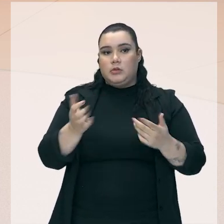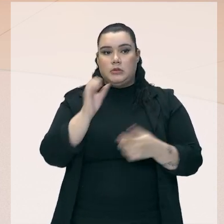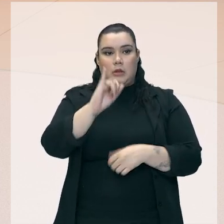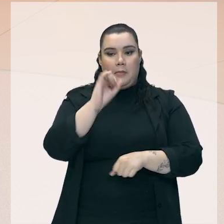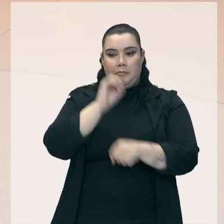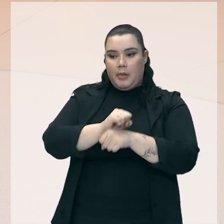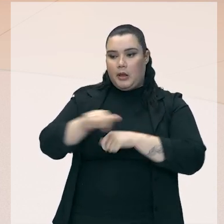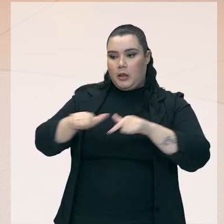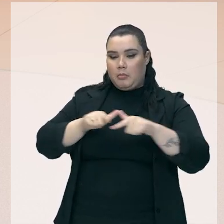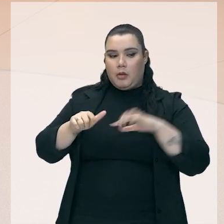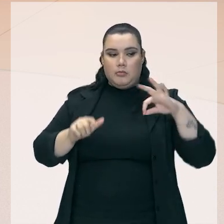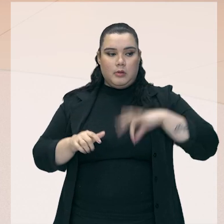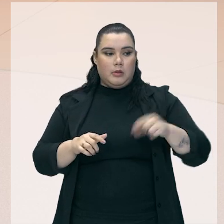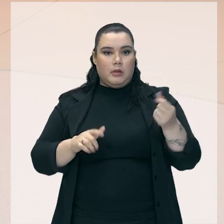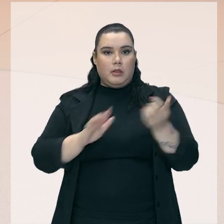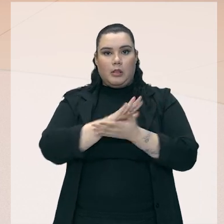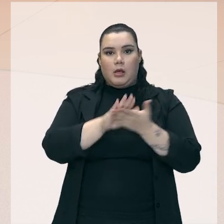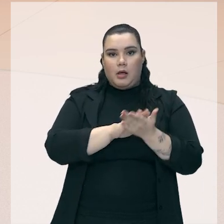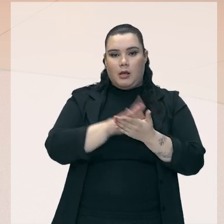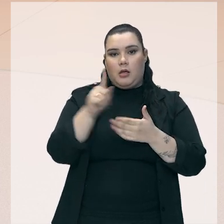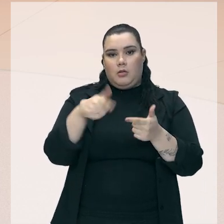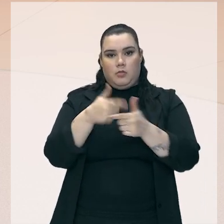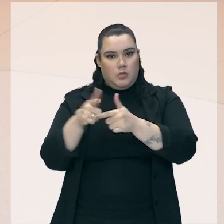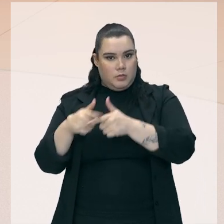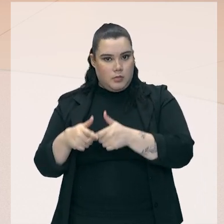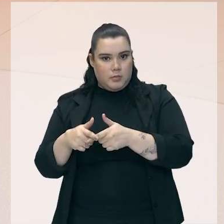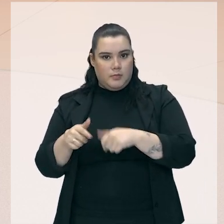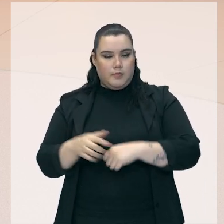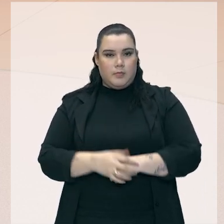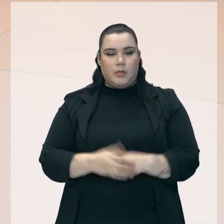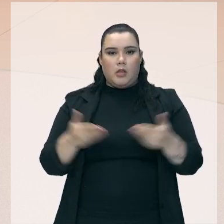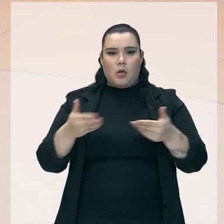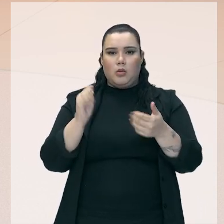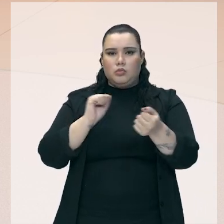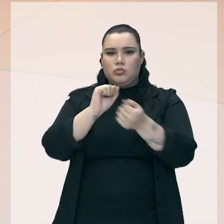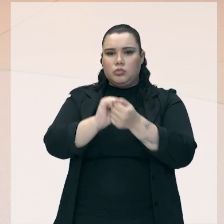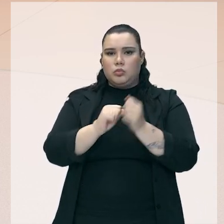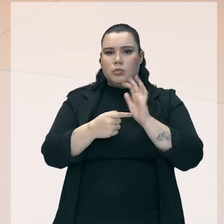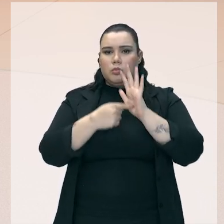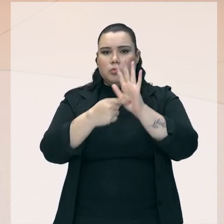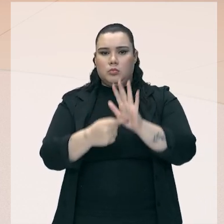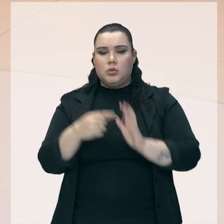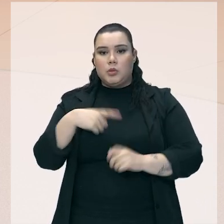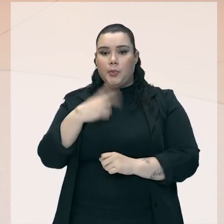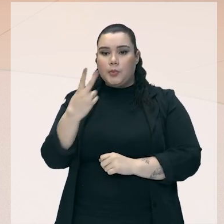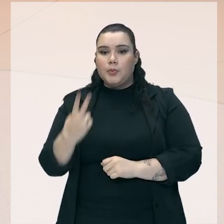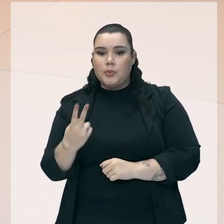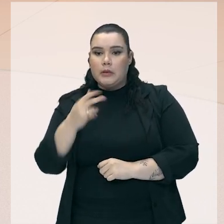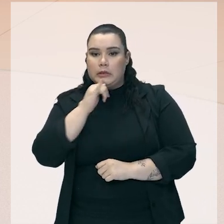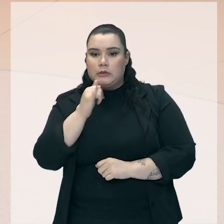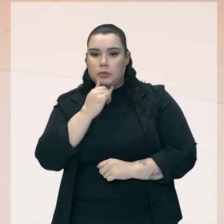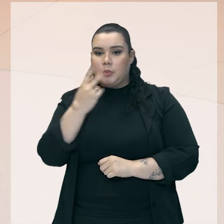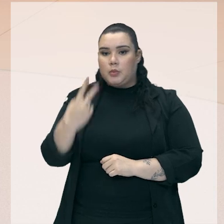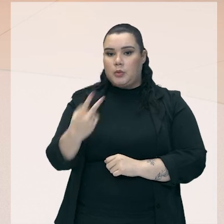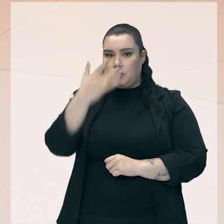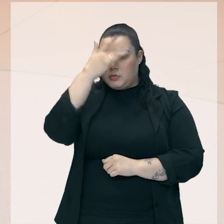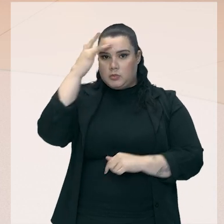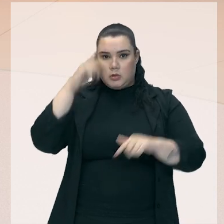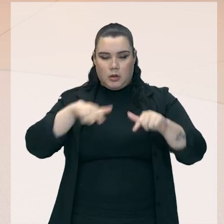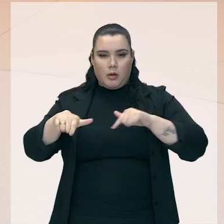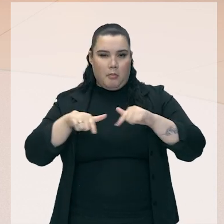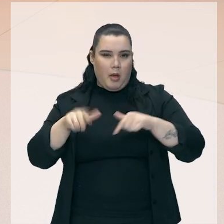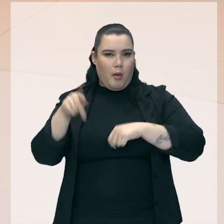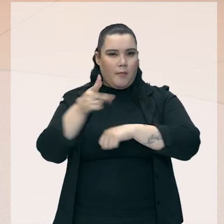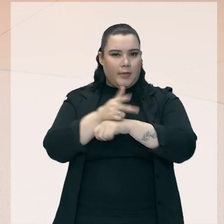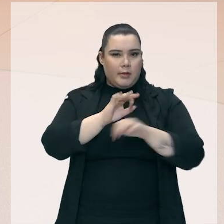ter direito a nada e isso acaba sendo um problema. Eu vou acompanhar com vocês agora dois exemplos de dois trabalhadores, uma animação bem